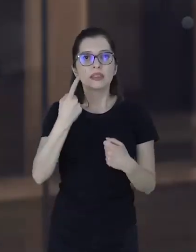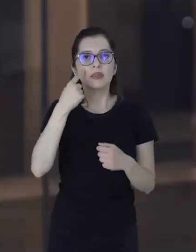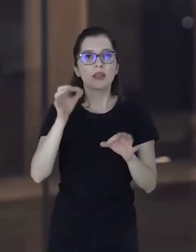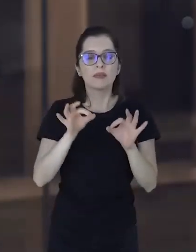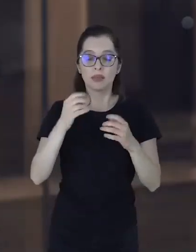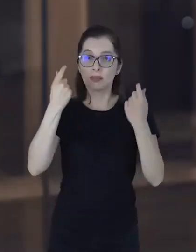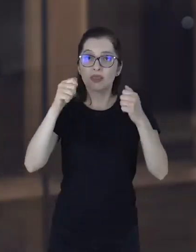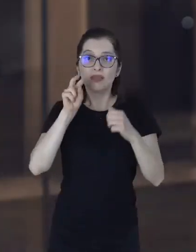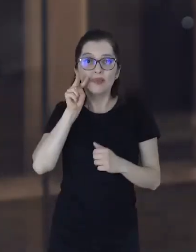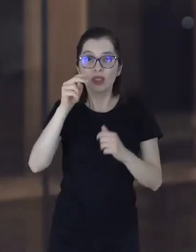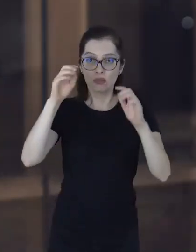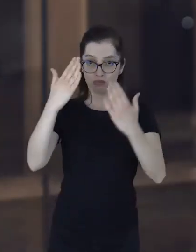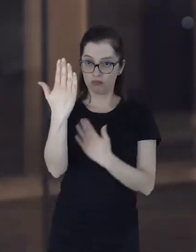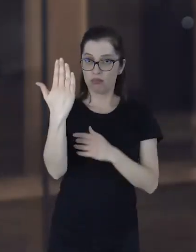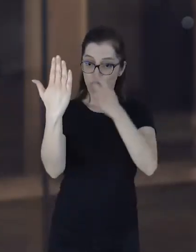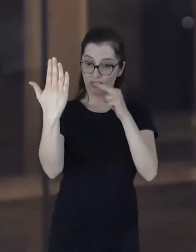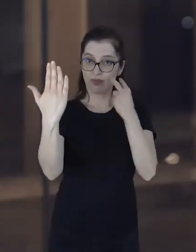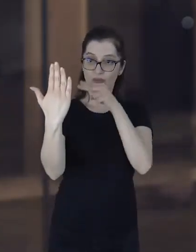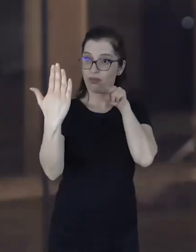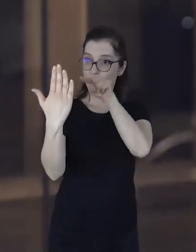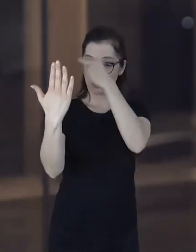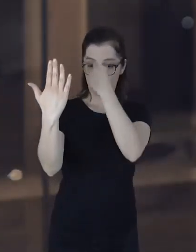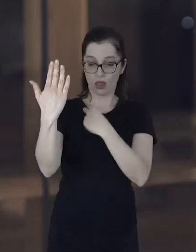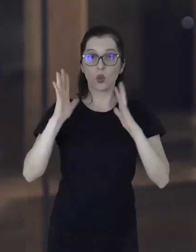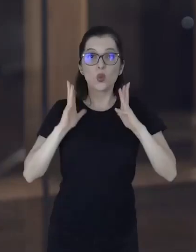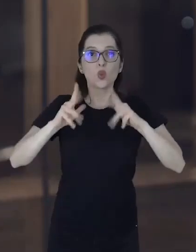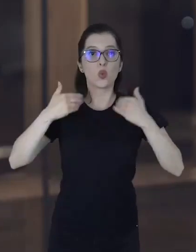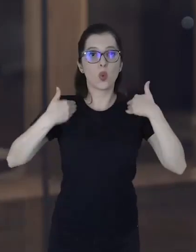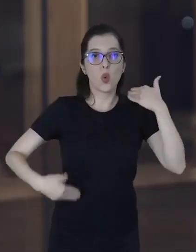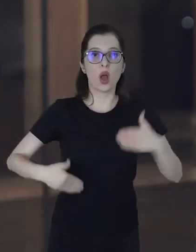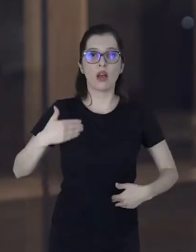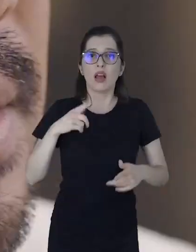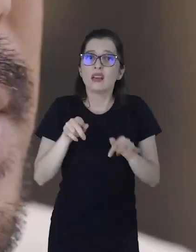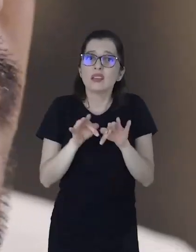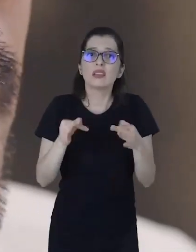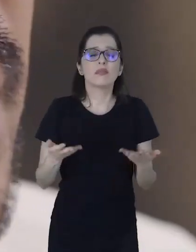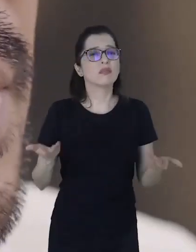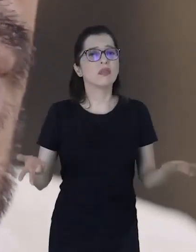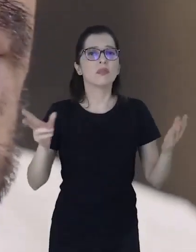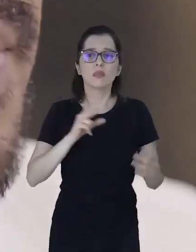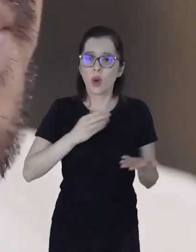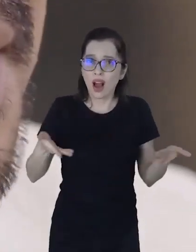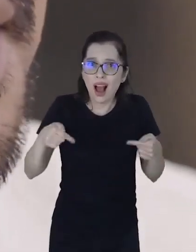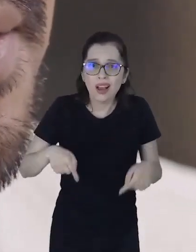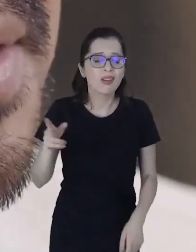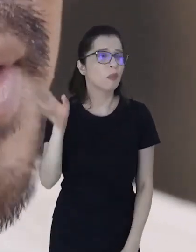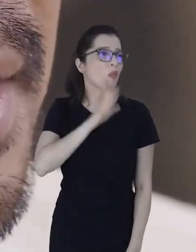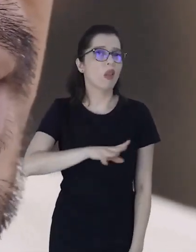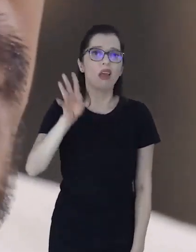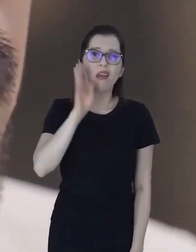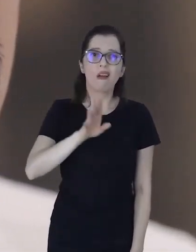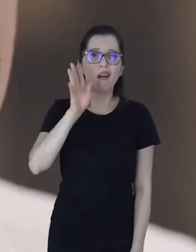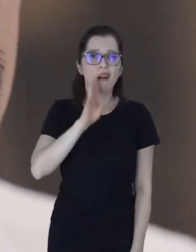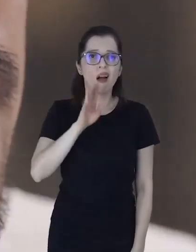vidro, aí você vê o seu corpo inteiro. Então, é uma coisa simples, mas você fala, pô, que legal, né?